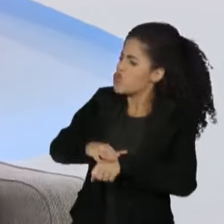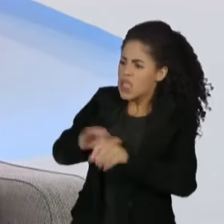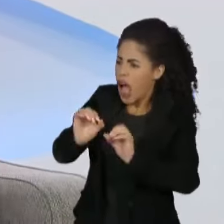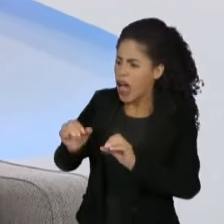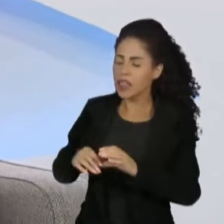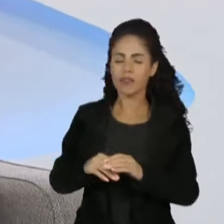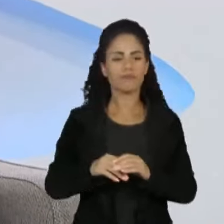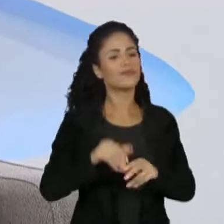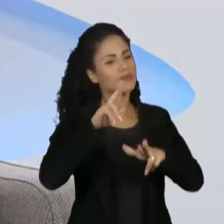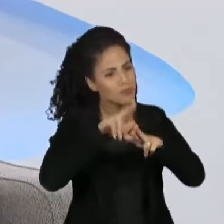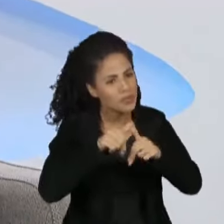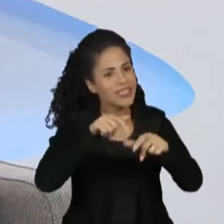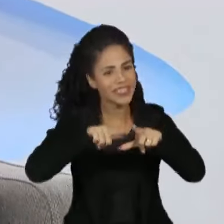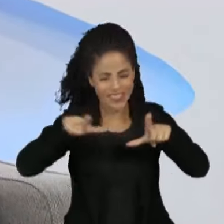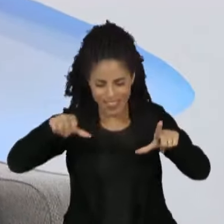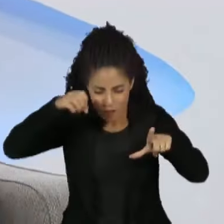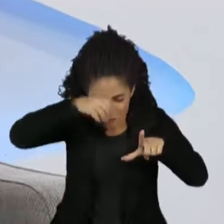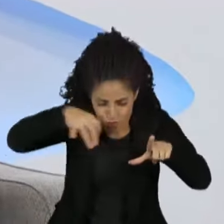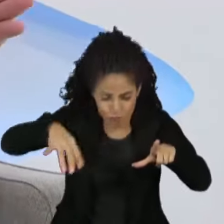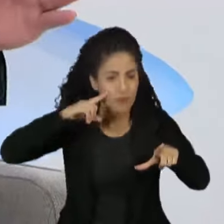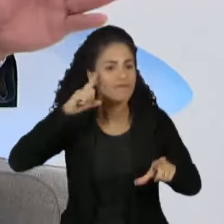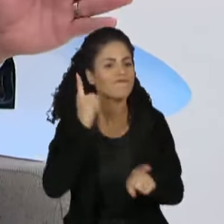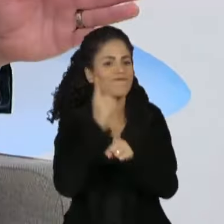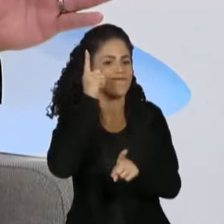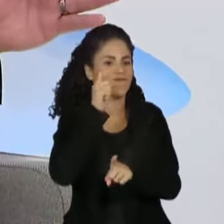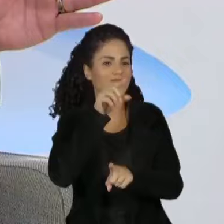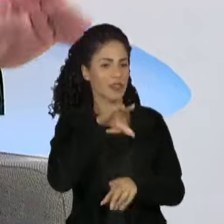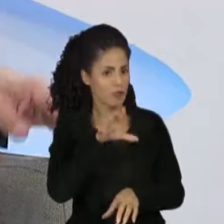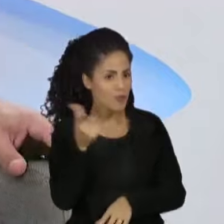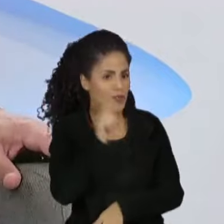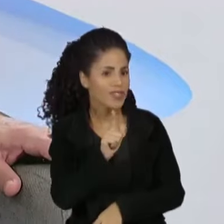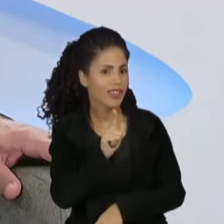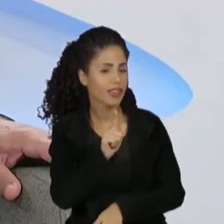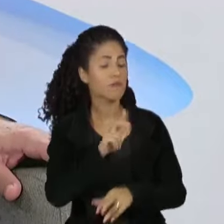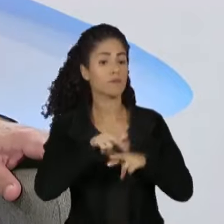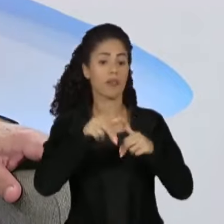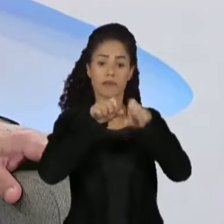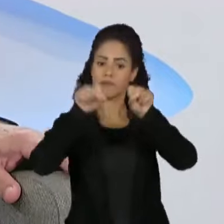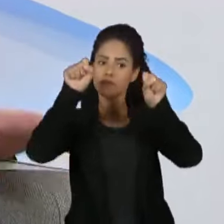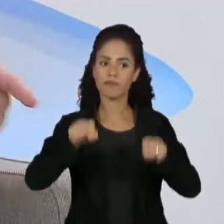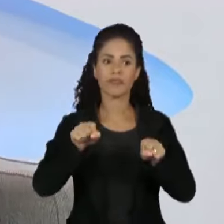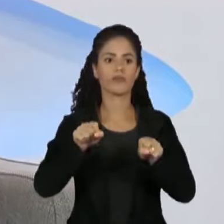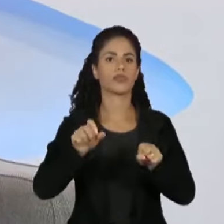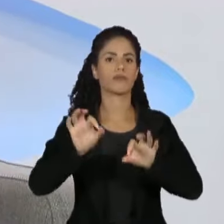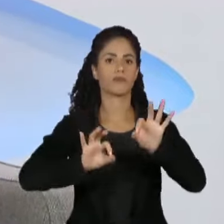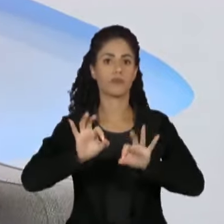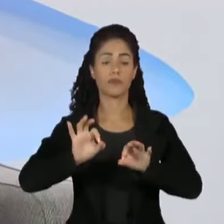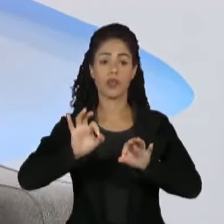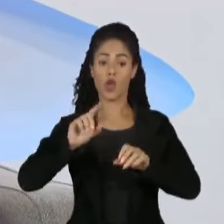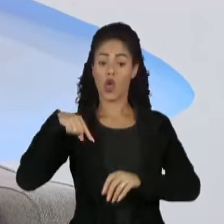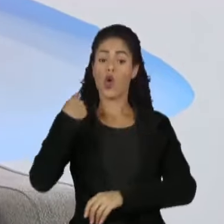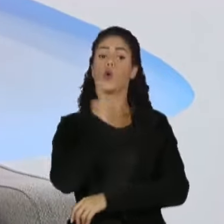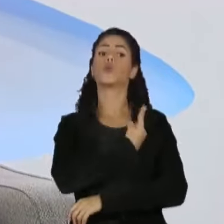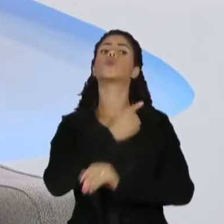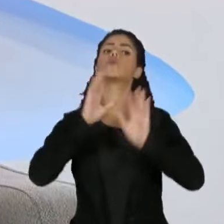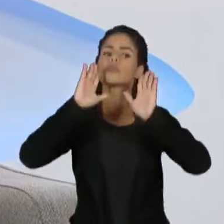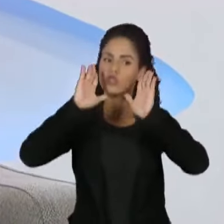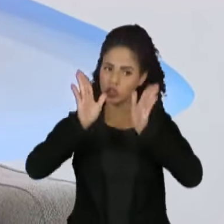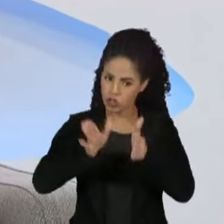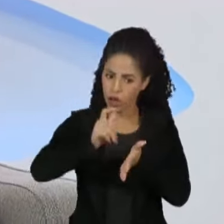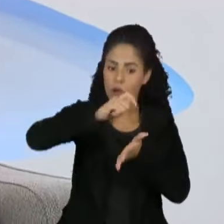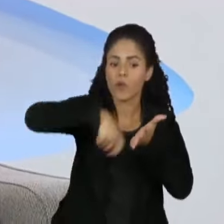nível de assertividade que o sistema tem. Porém, usando essa tecnologia, o sistema não estava preparado. Nós já fizemos uma